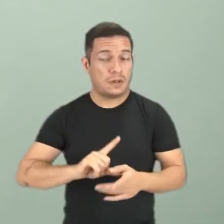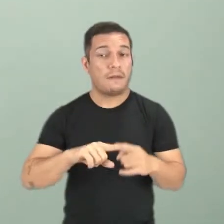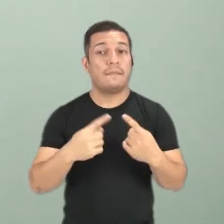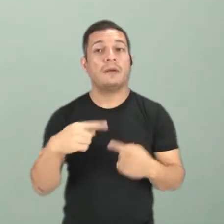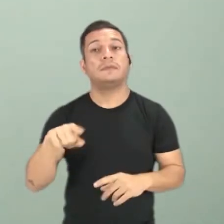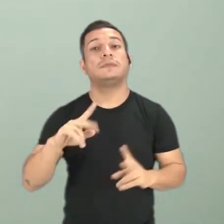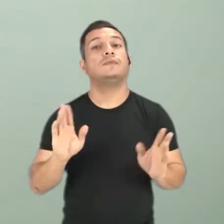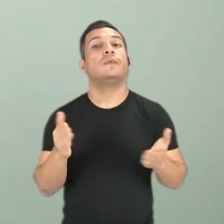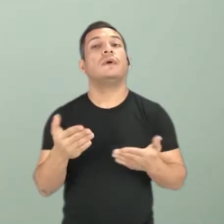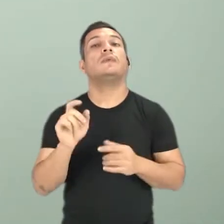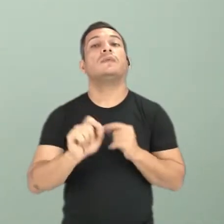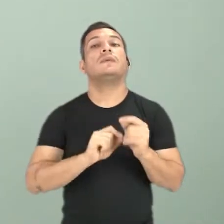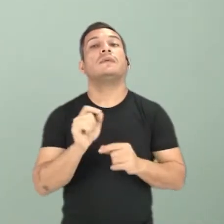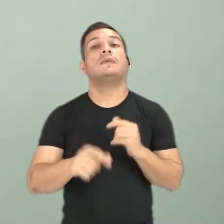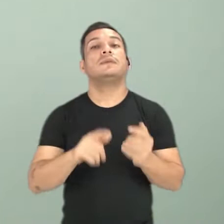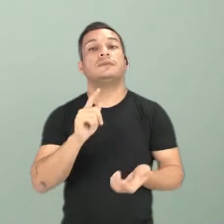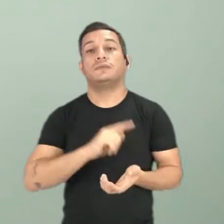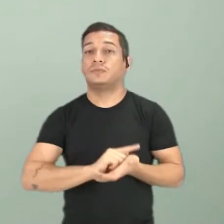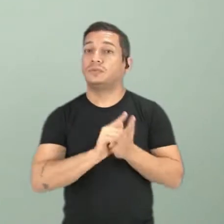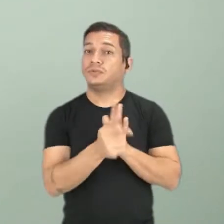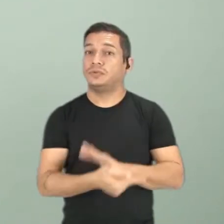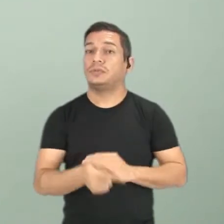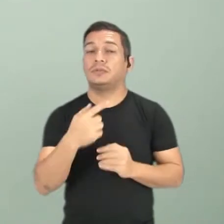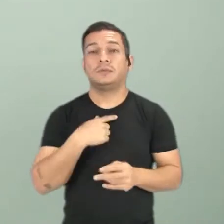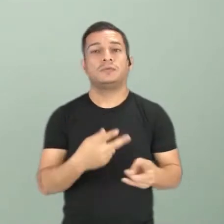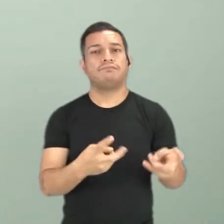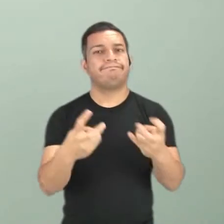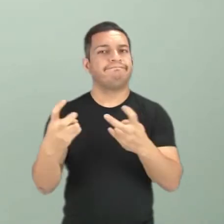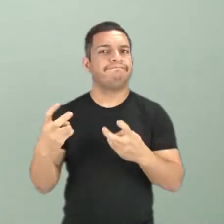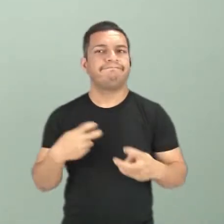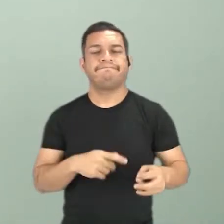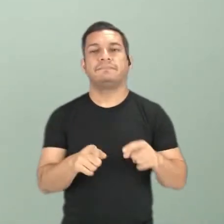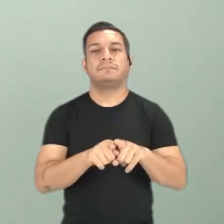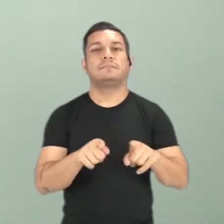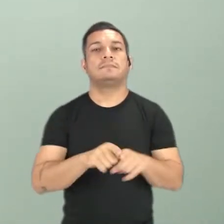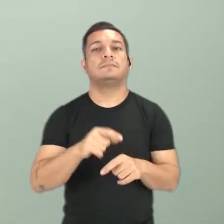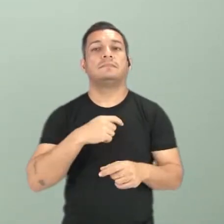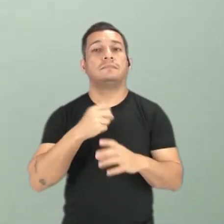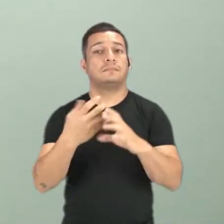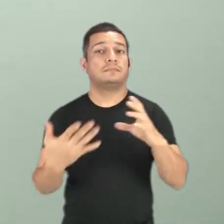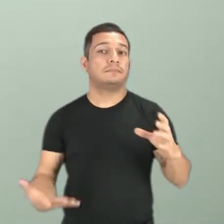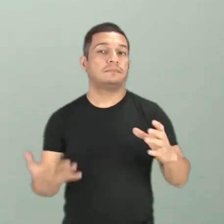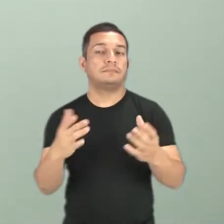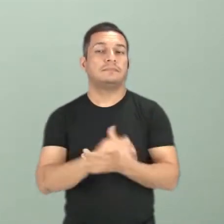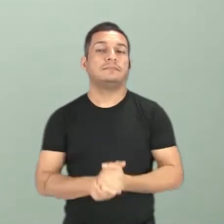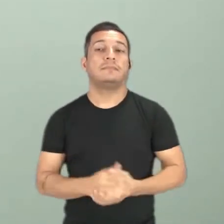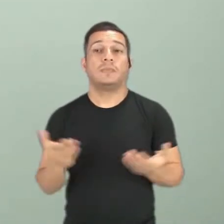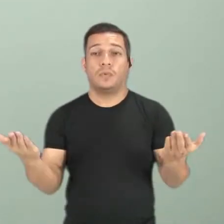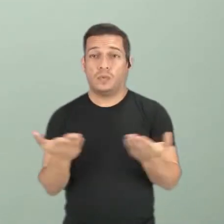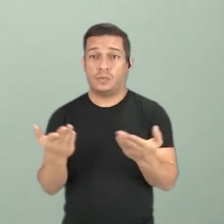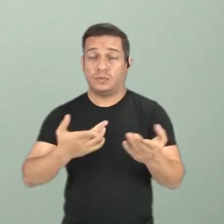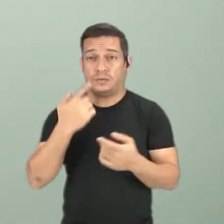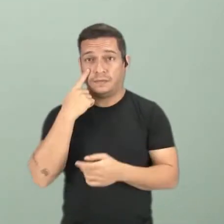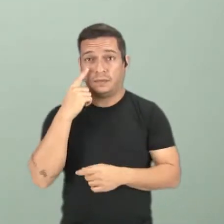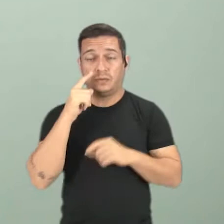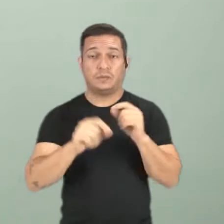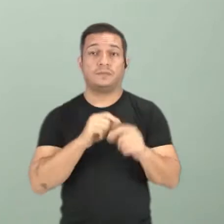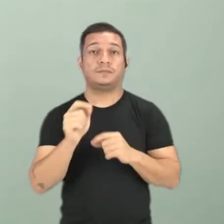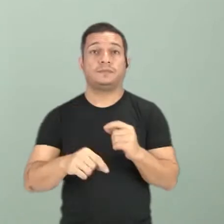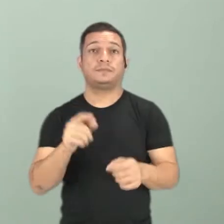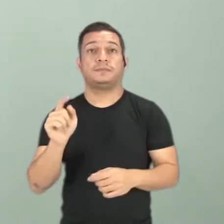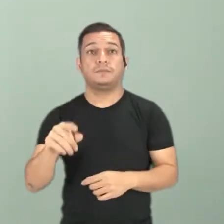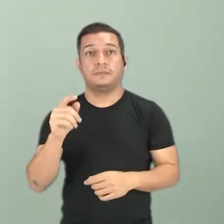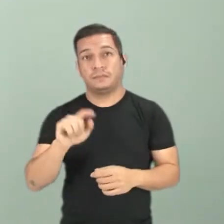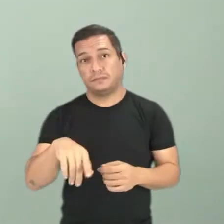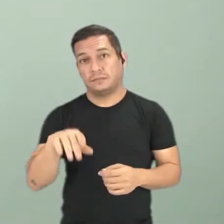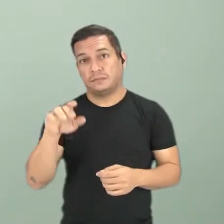mas vocês focaram no reconhecimento desse gênero e nas características dele. Hoje nós vamos falar dos recursos